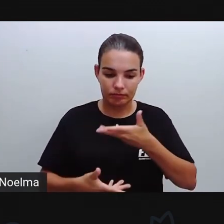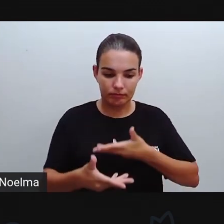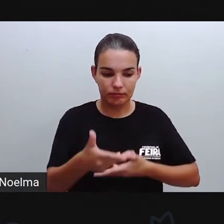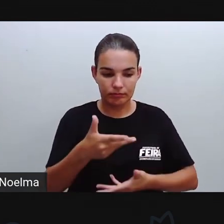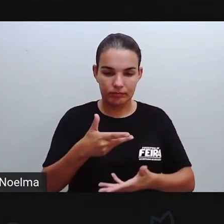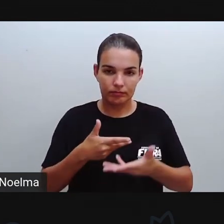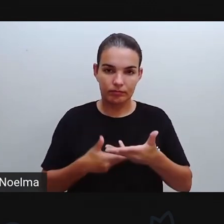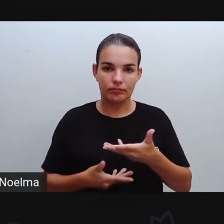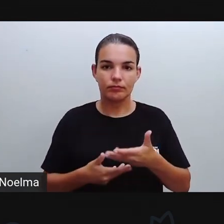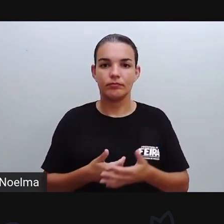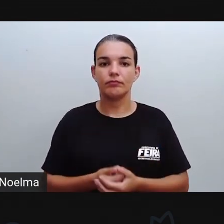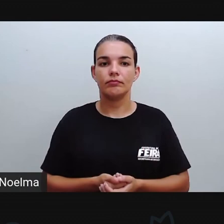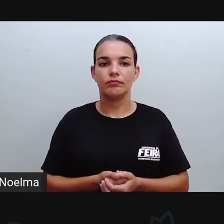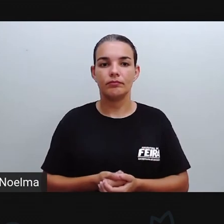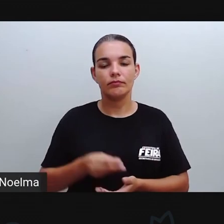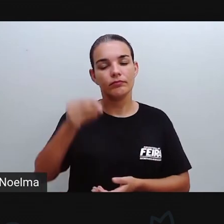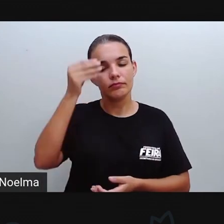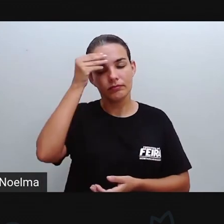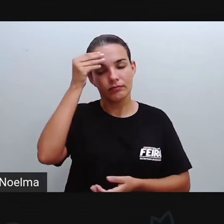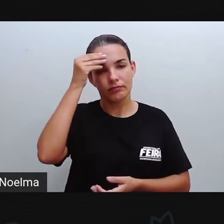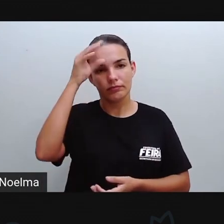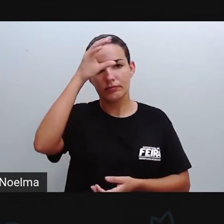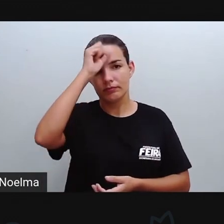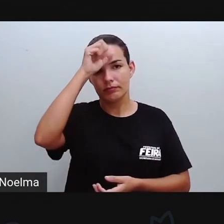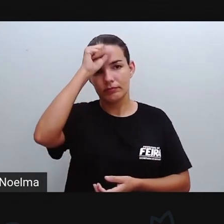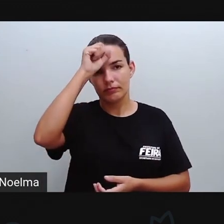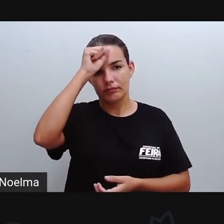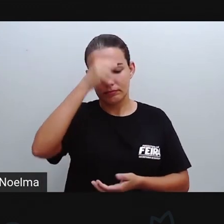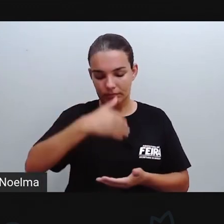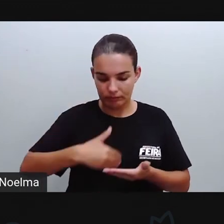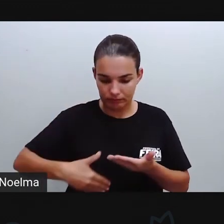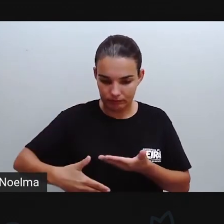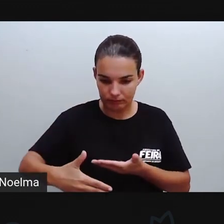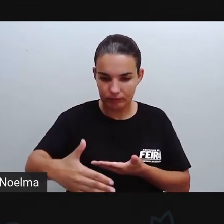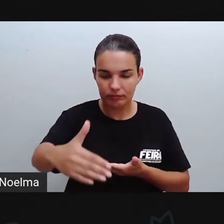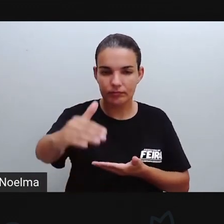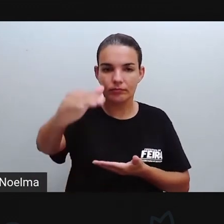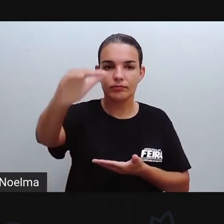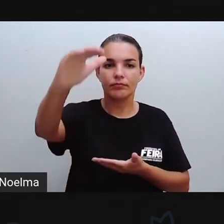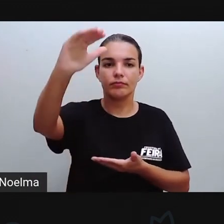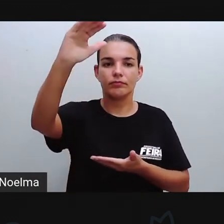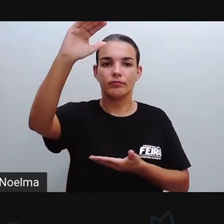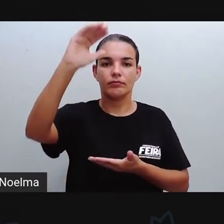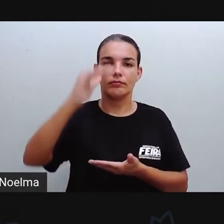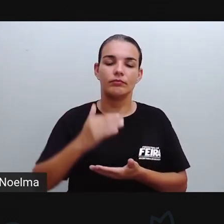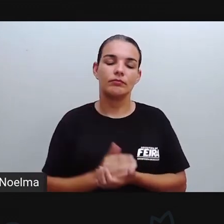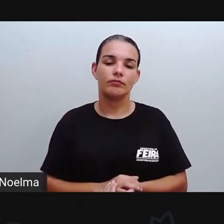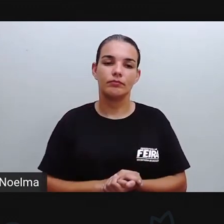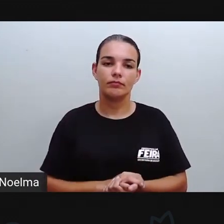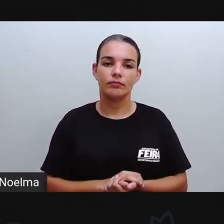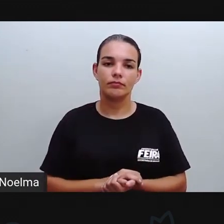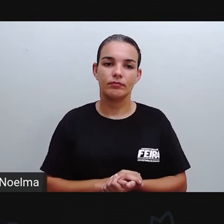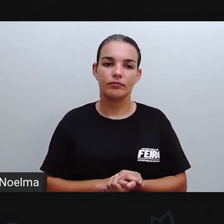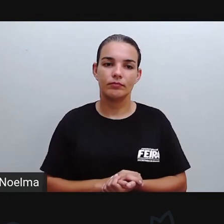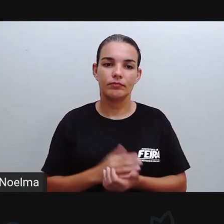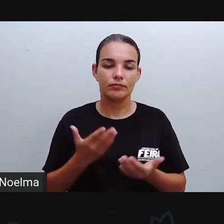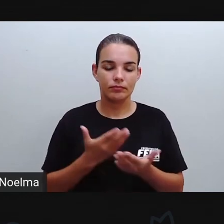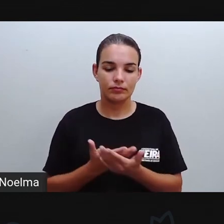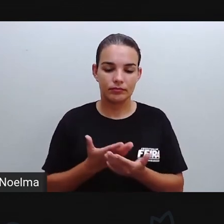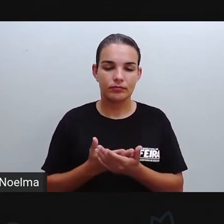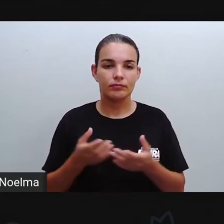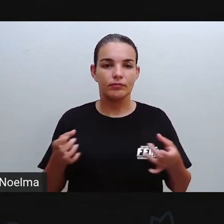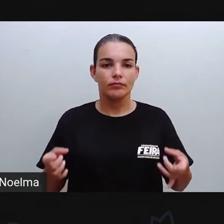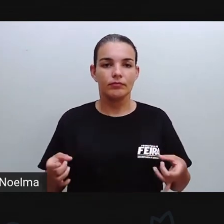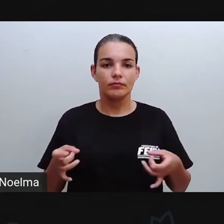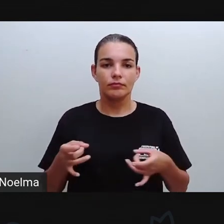cada conhecimento aí adquirido no decorrer deste ano aí, né? Dessas aulas aí